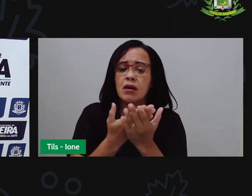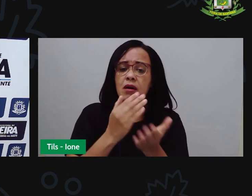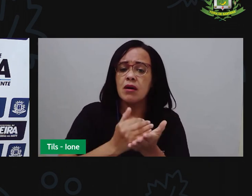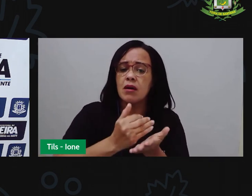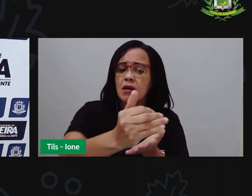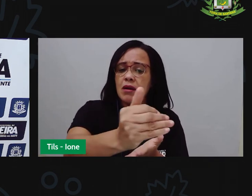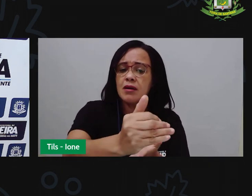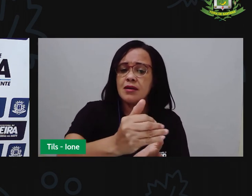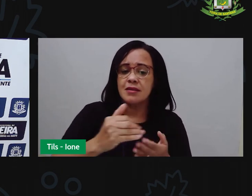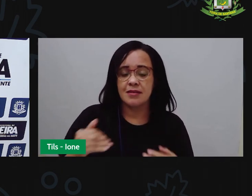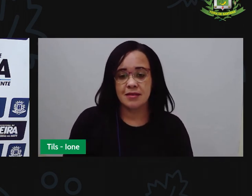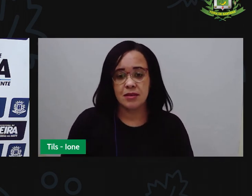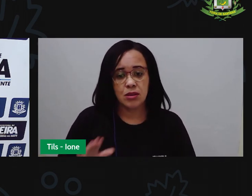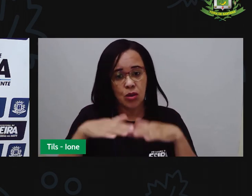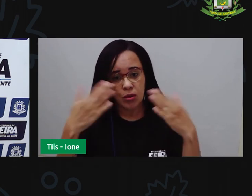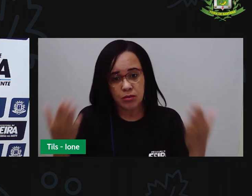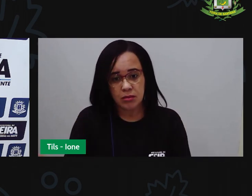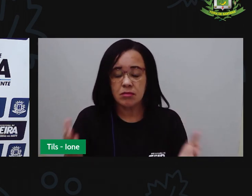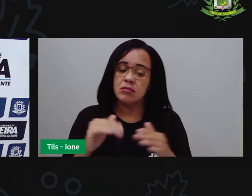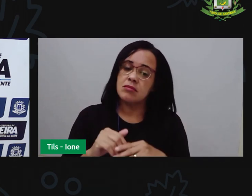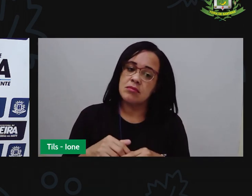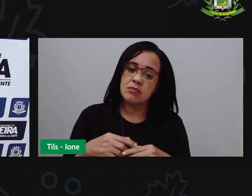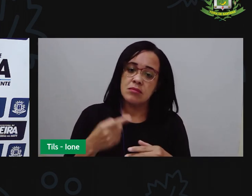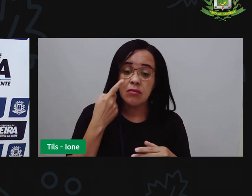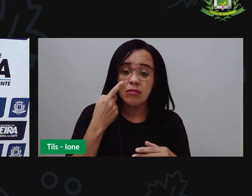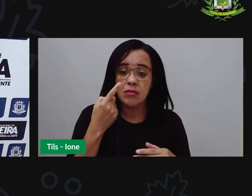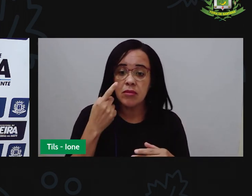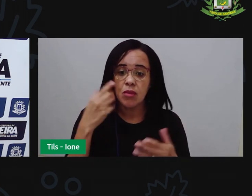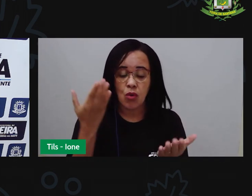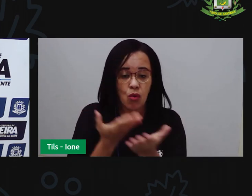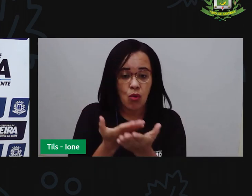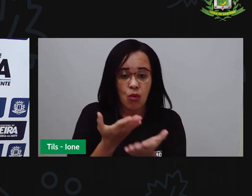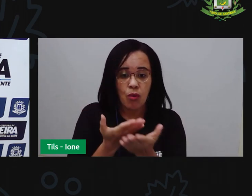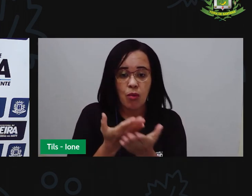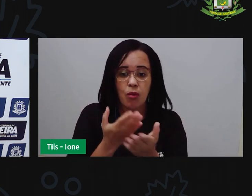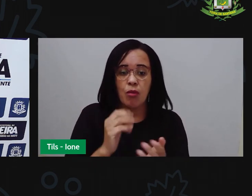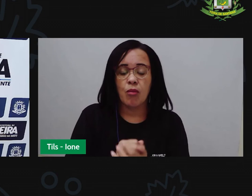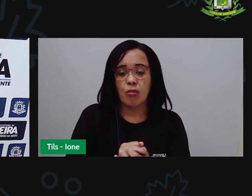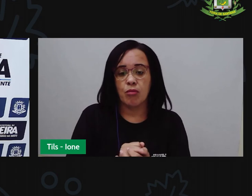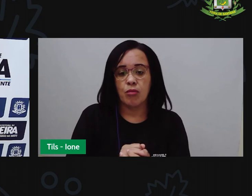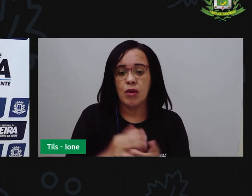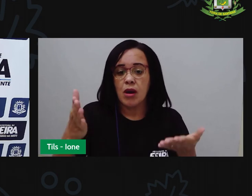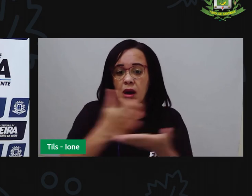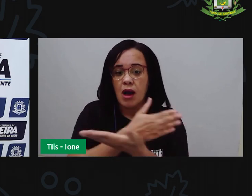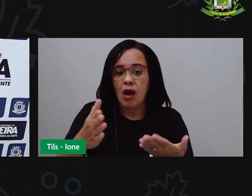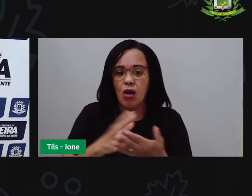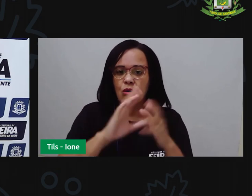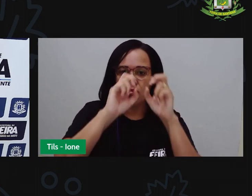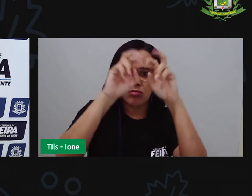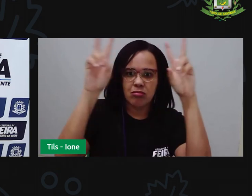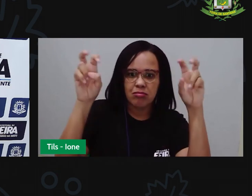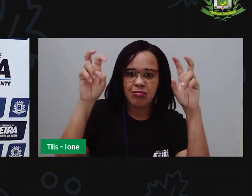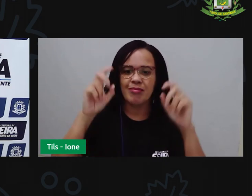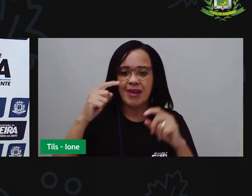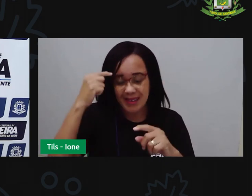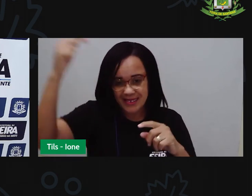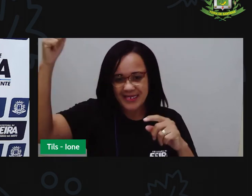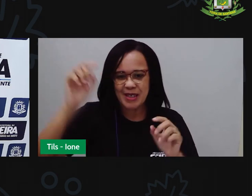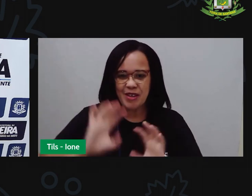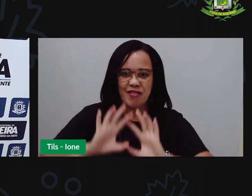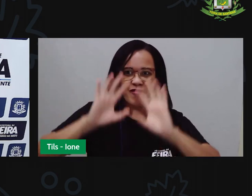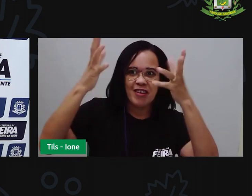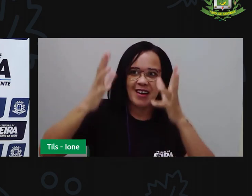Então, hoje, nós vimos aí algumas festas populares na região Nordeste,